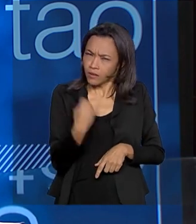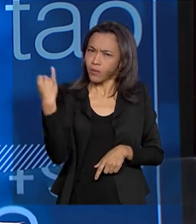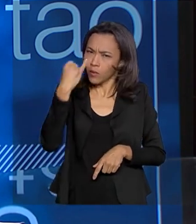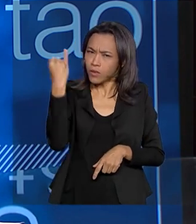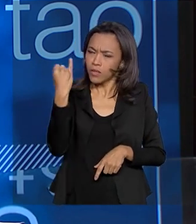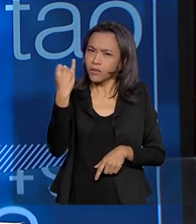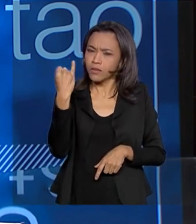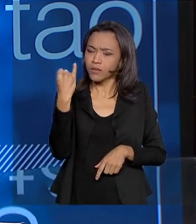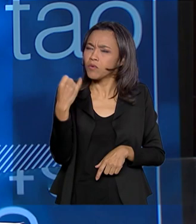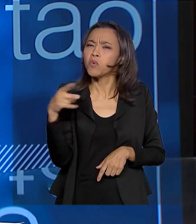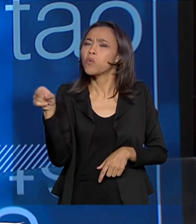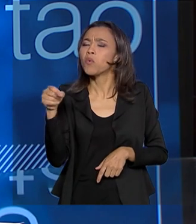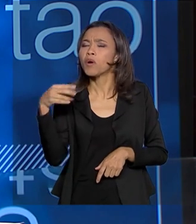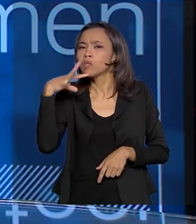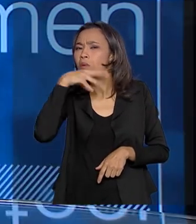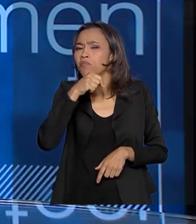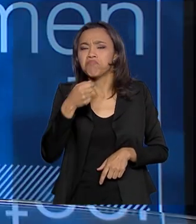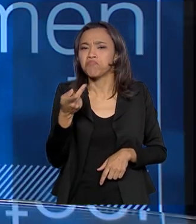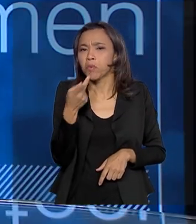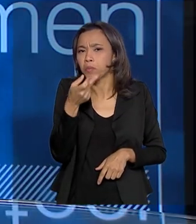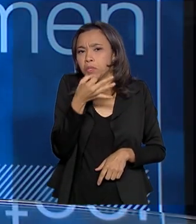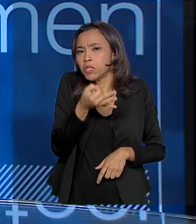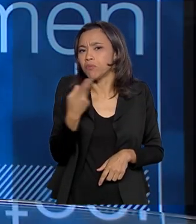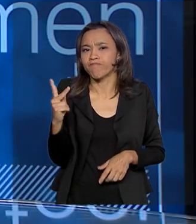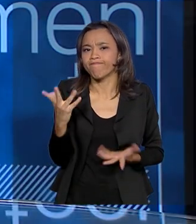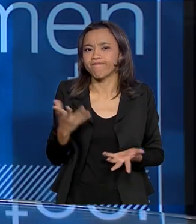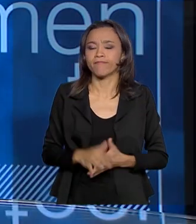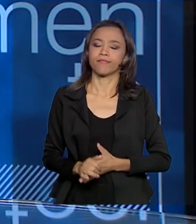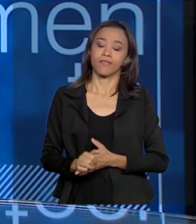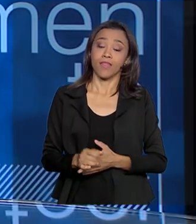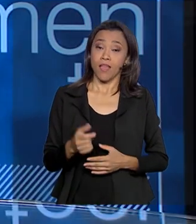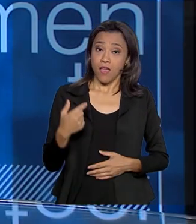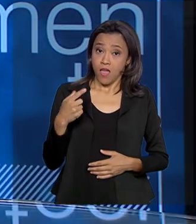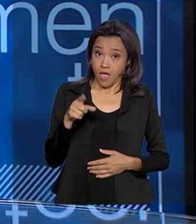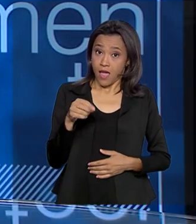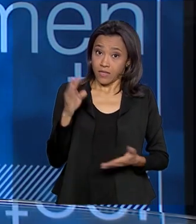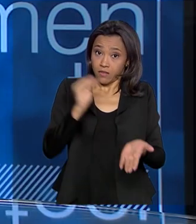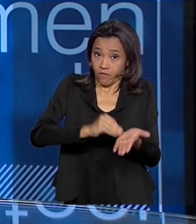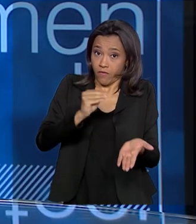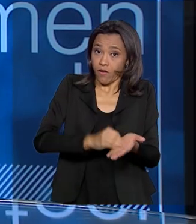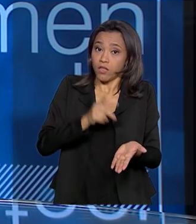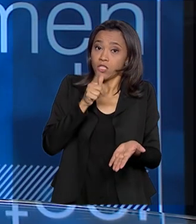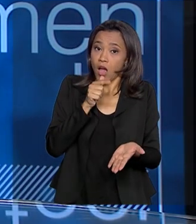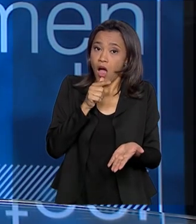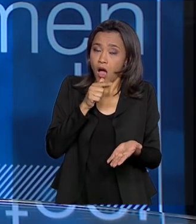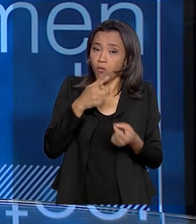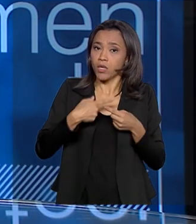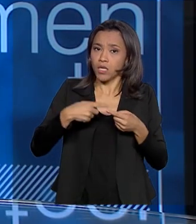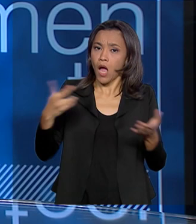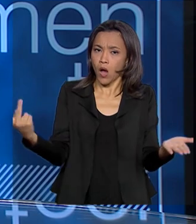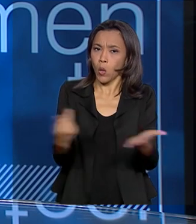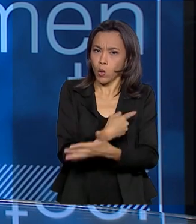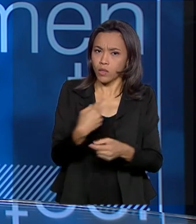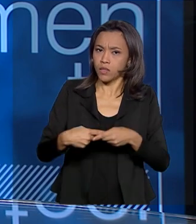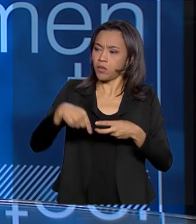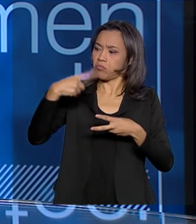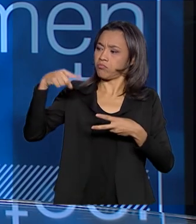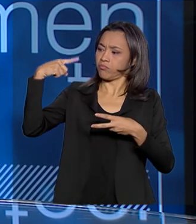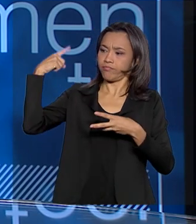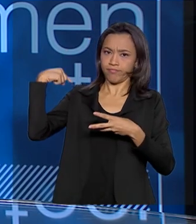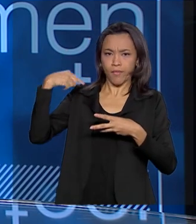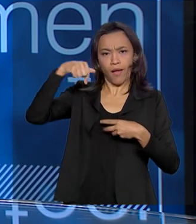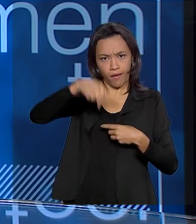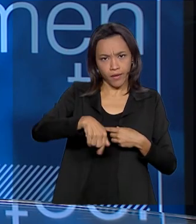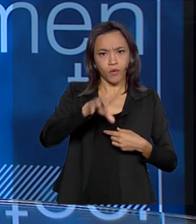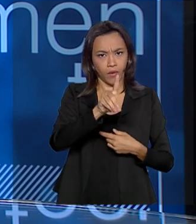aumentando? Como é que a senhora vê essa questão? Essas recentes crises hídricas que nós tivemos no nosso país, aqui, propriamente, no